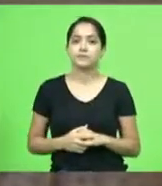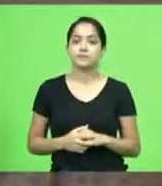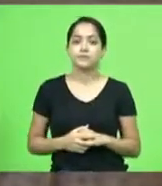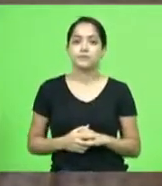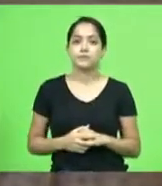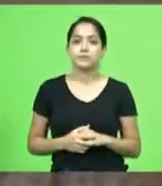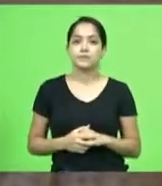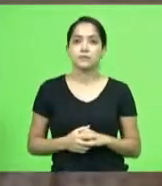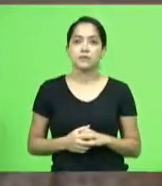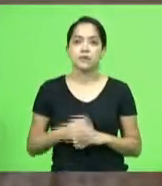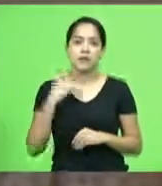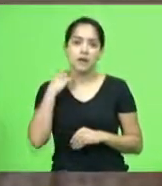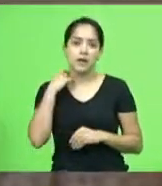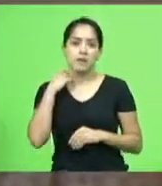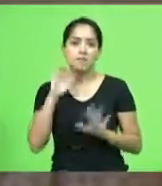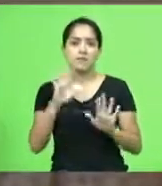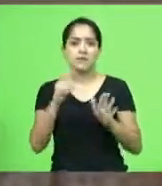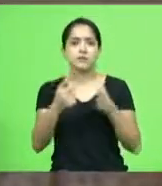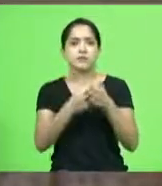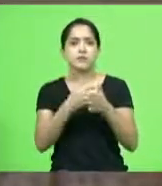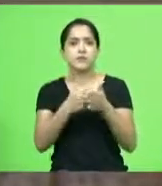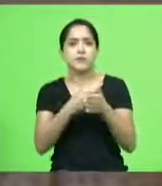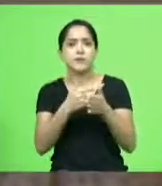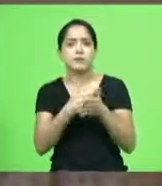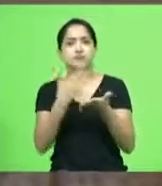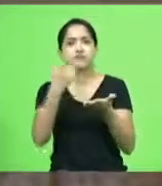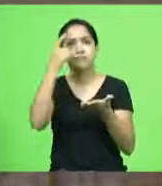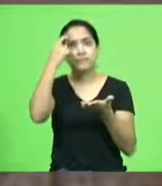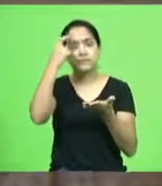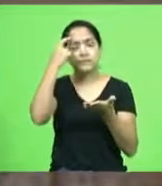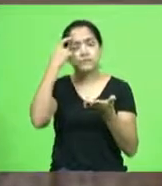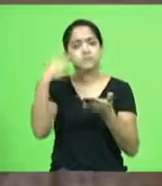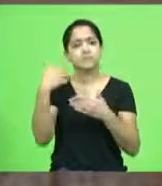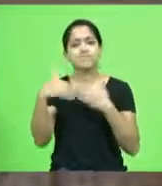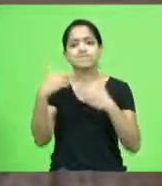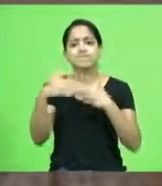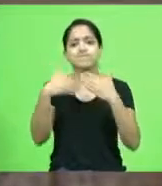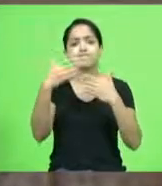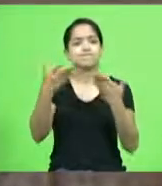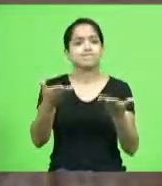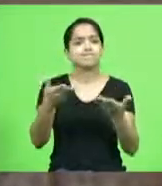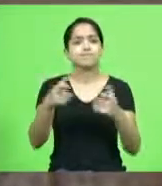e eu fico me perguntando até onde vai essa